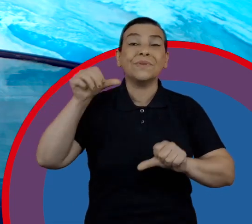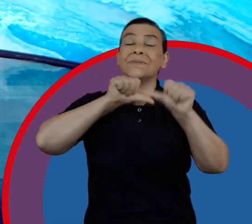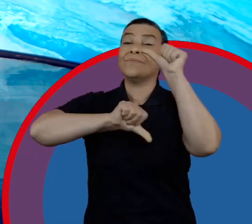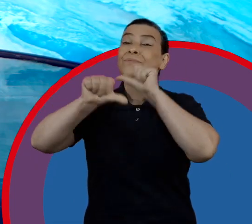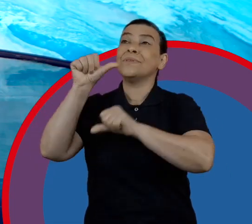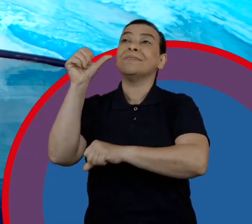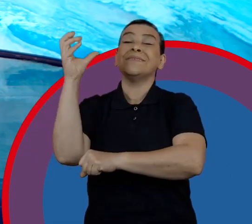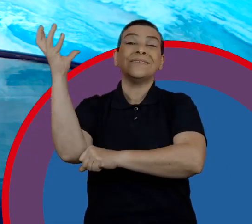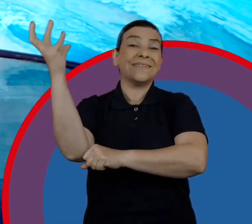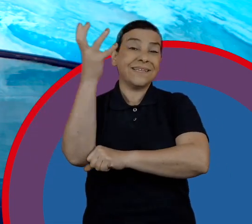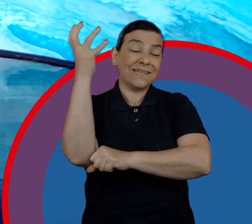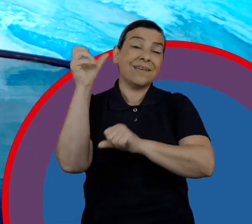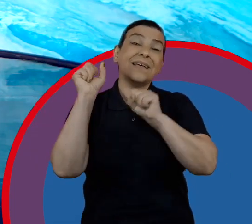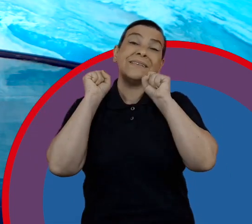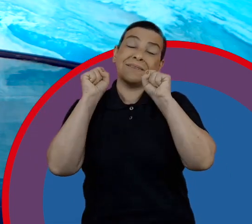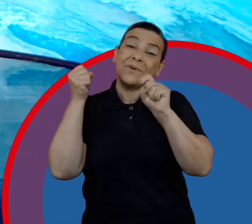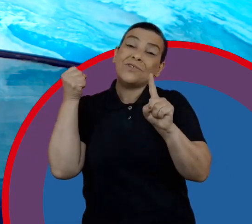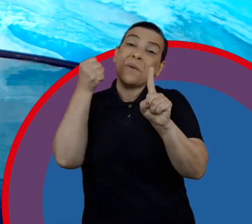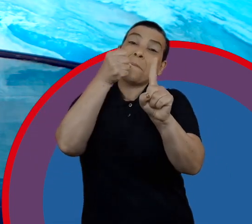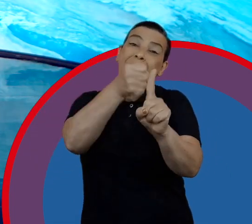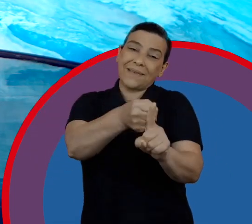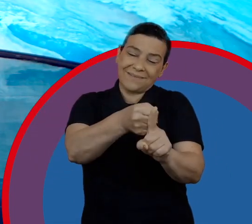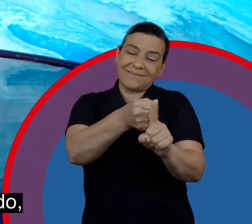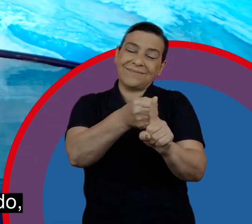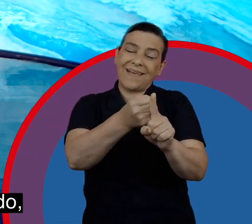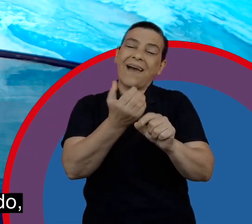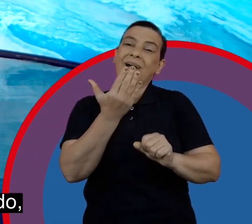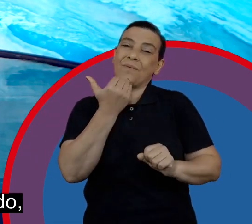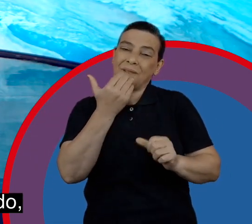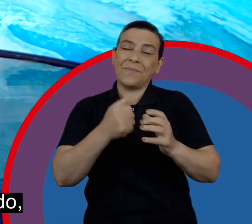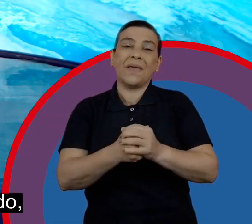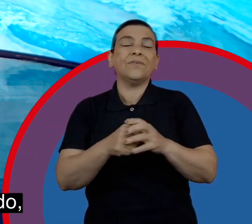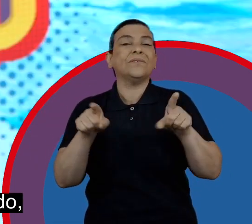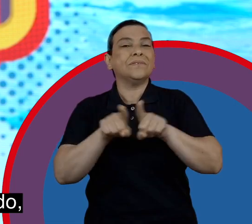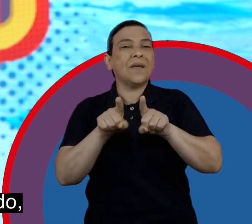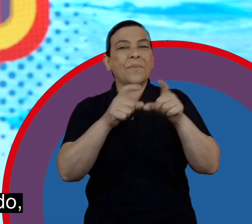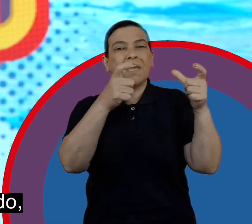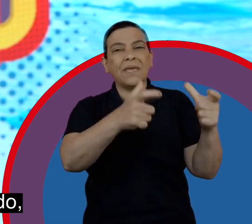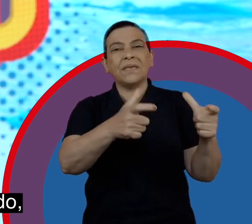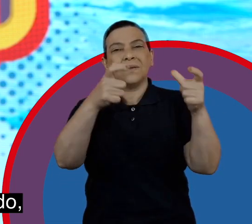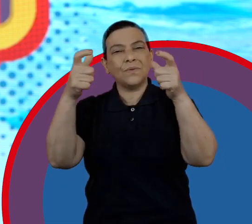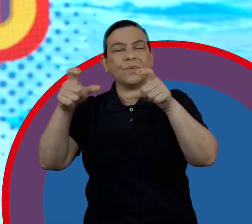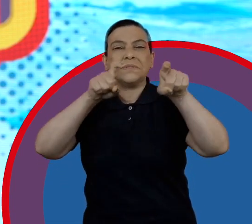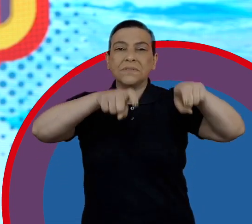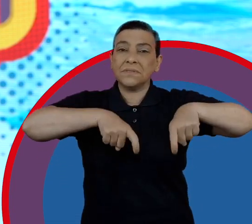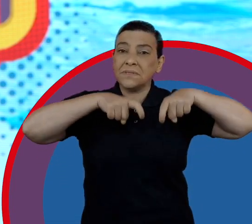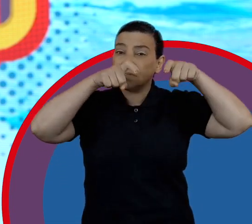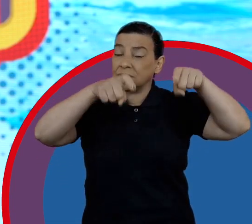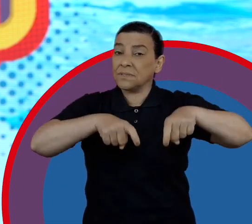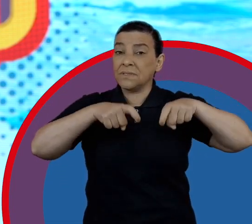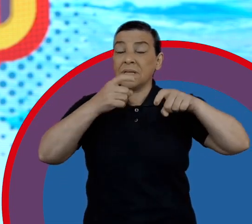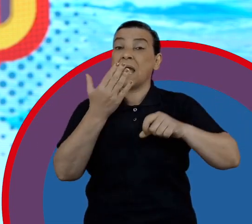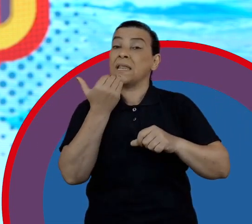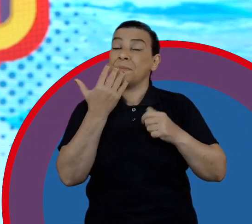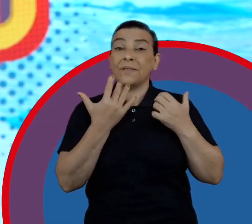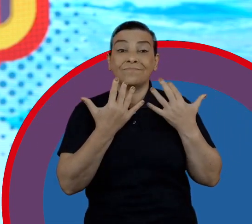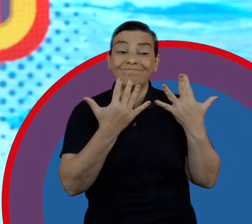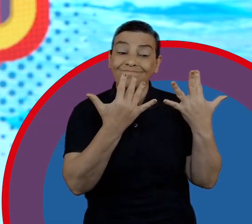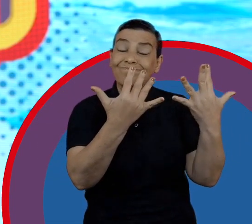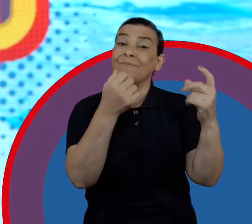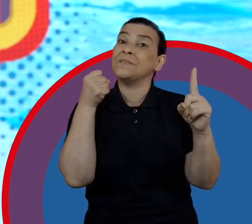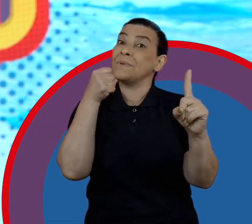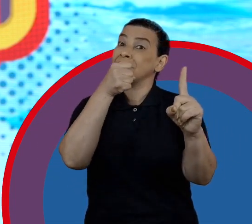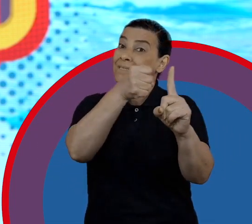impactar significativamente a produção de alimentos no mundo. A quantidade de áreas agricultáveis no mundo, a produção de alimentos, ela pode ser muito